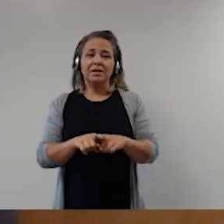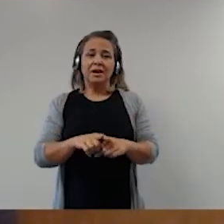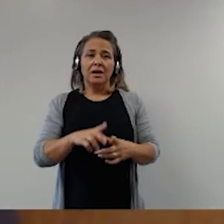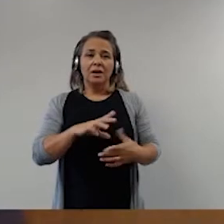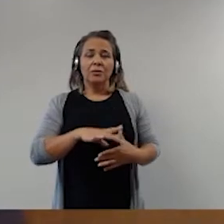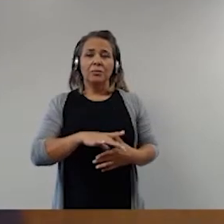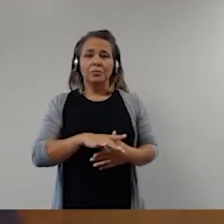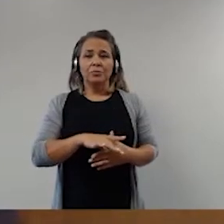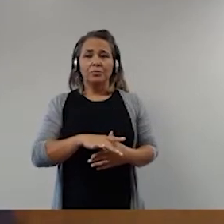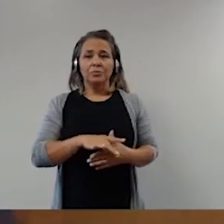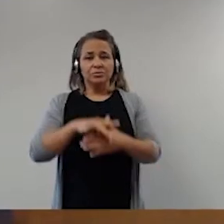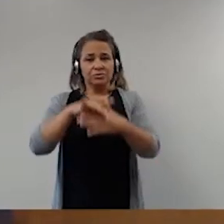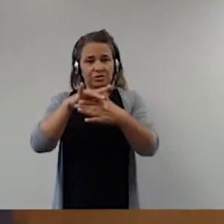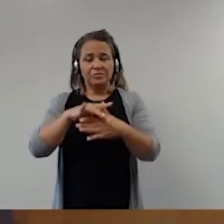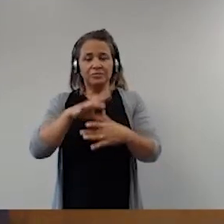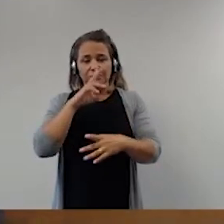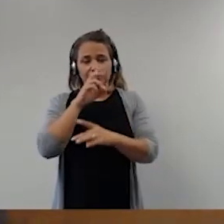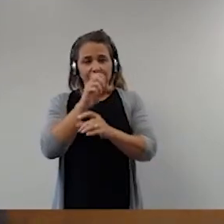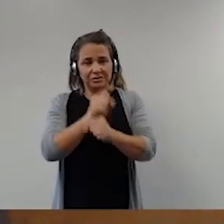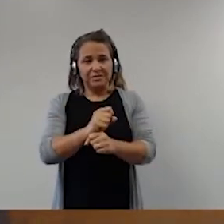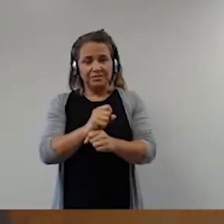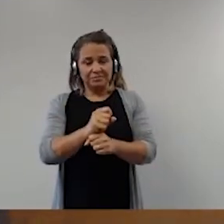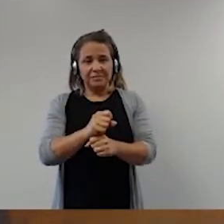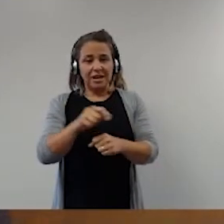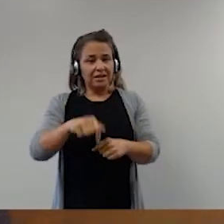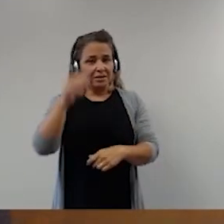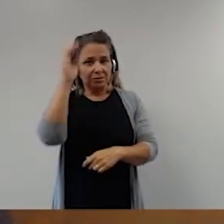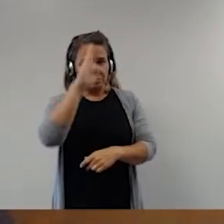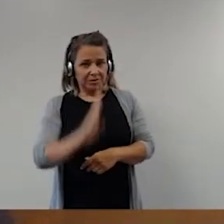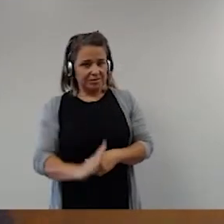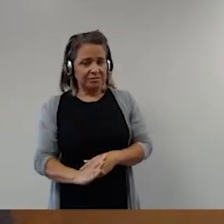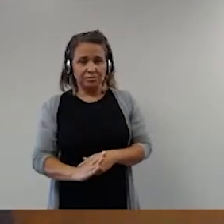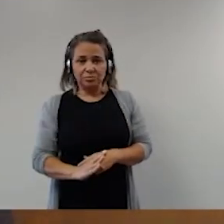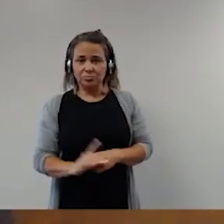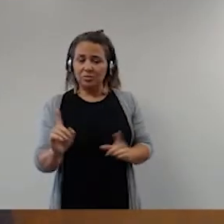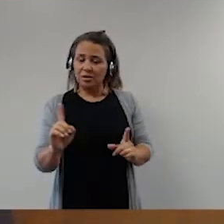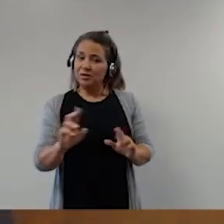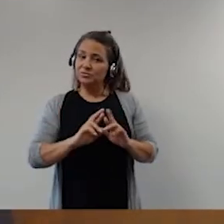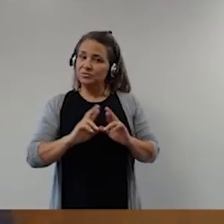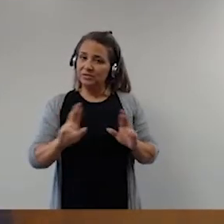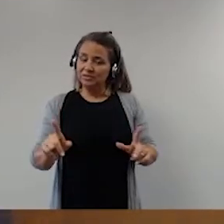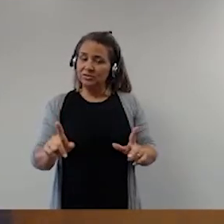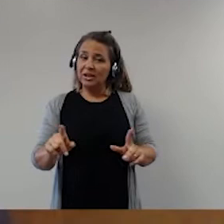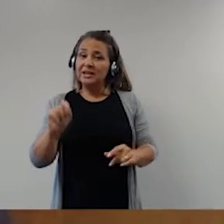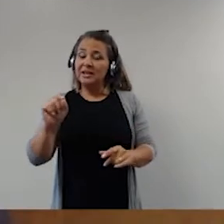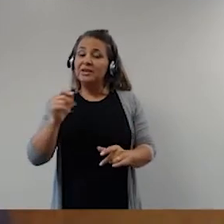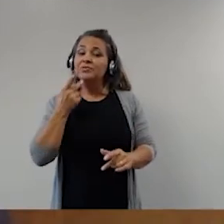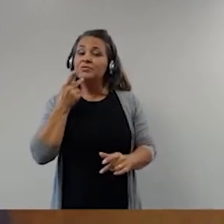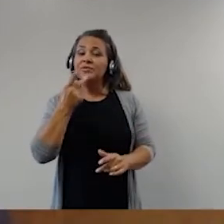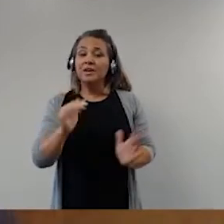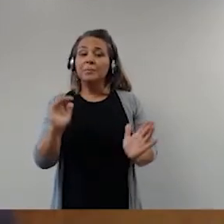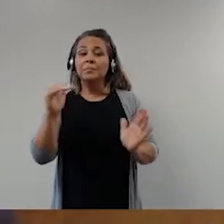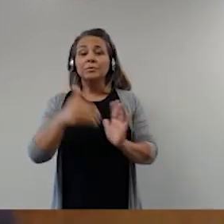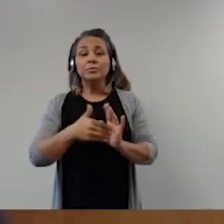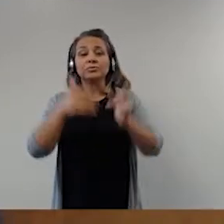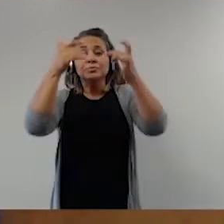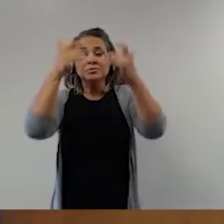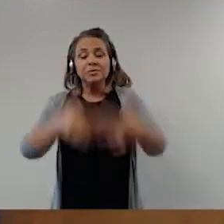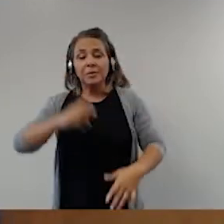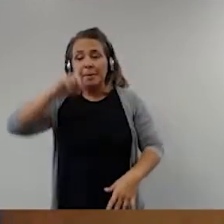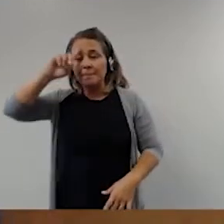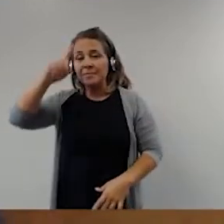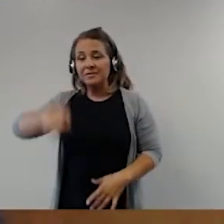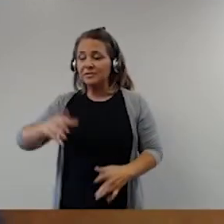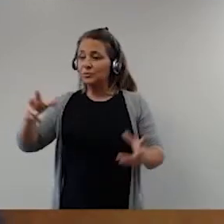Executivo. Não é assim no Brasil. Quem dá a última palavra sobre o sentido da Constituição em caráter final e vinculante para os